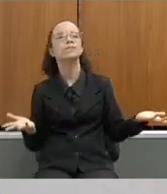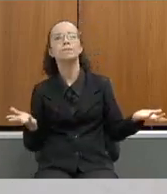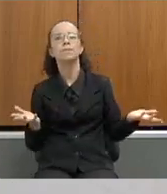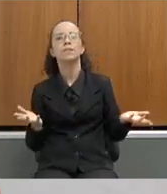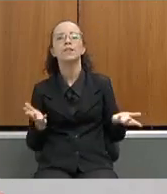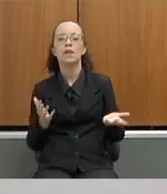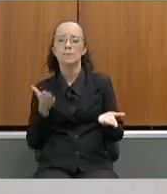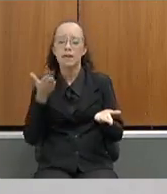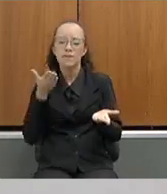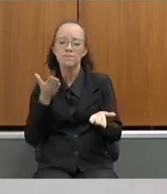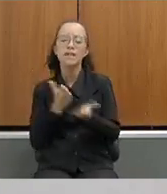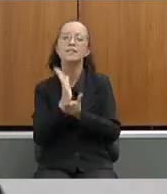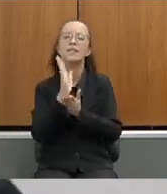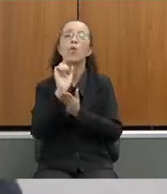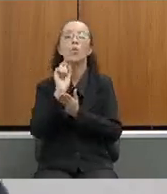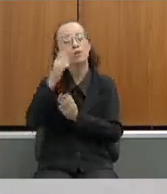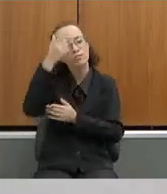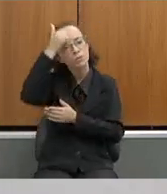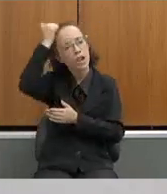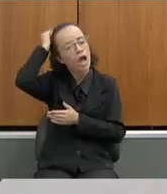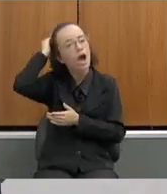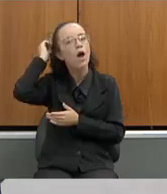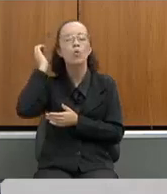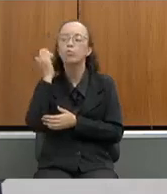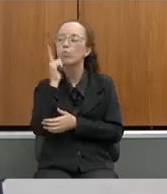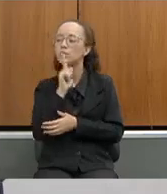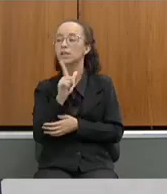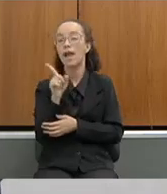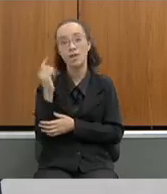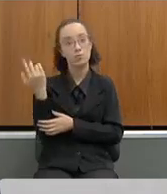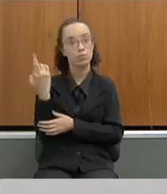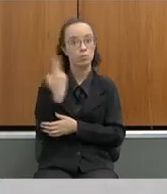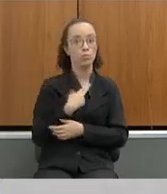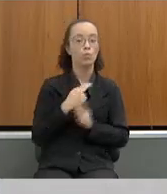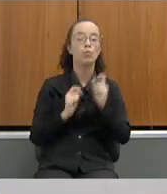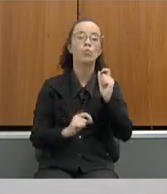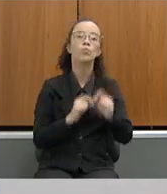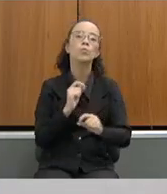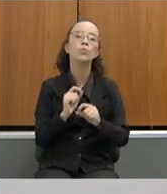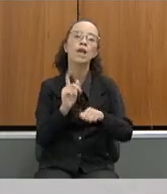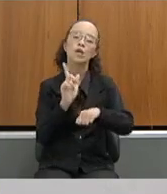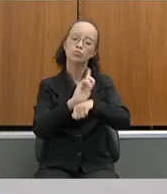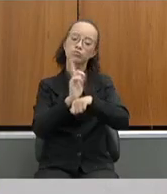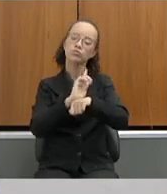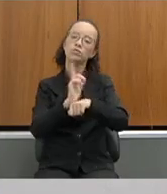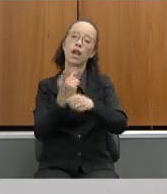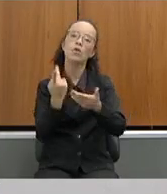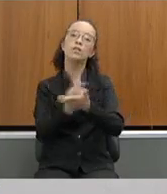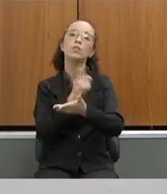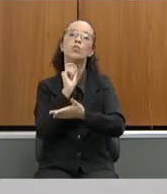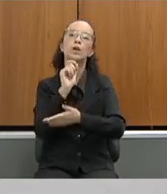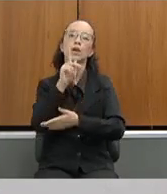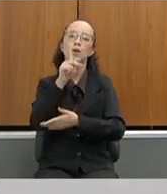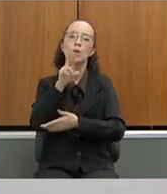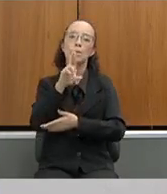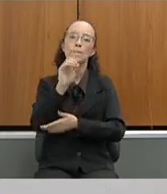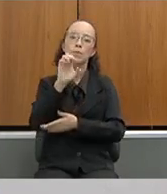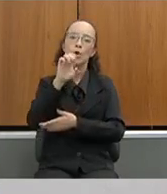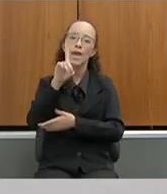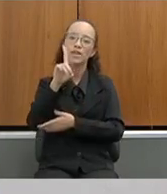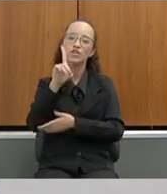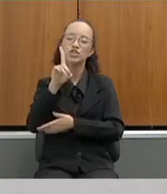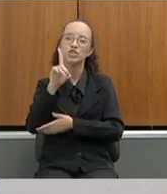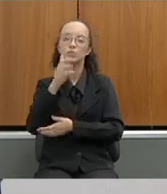passarem no vestibular. E aí ele me falou hoje que está sendo gestado o PROERDE do ensino